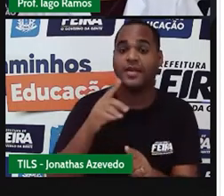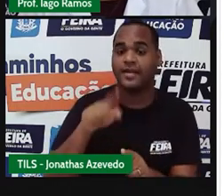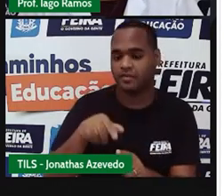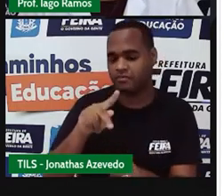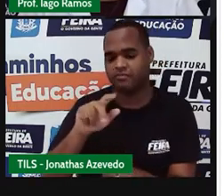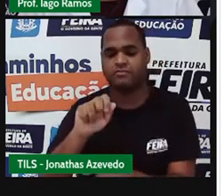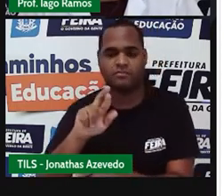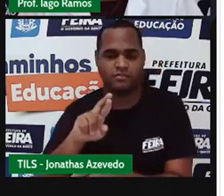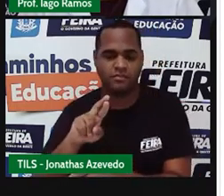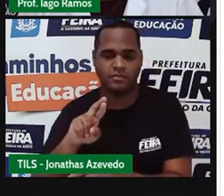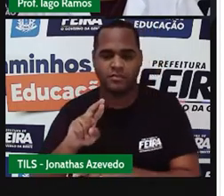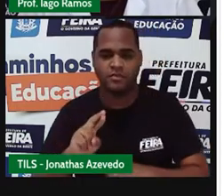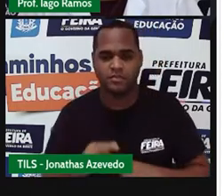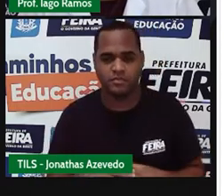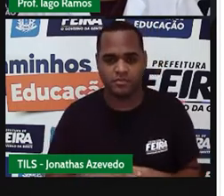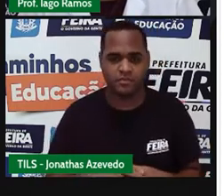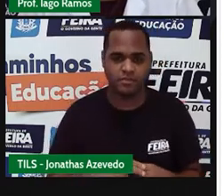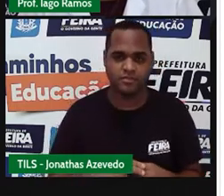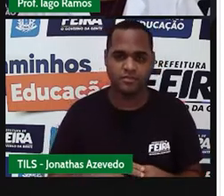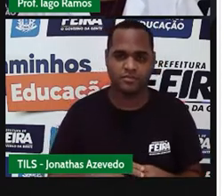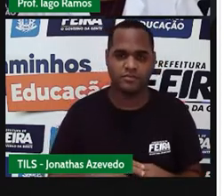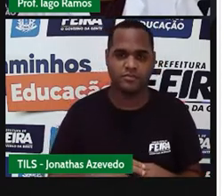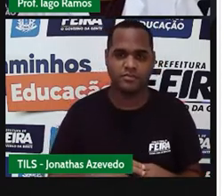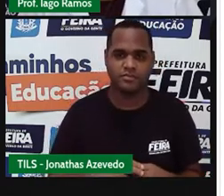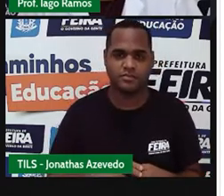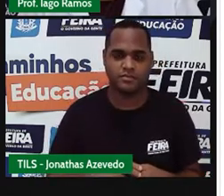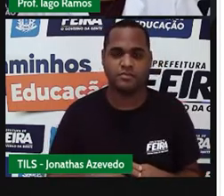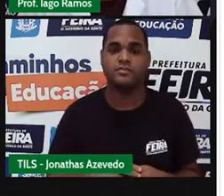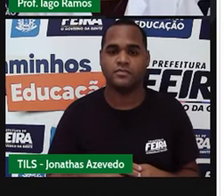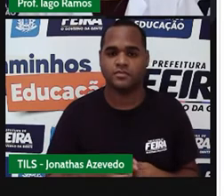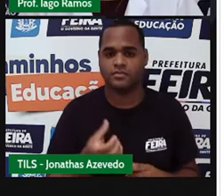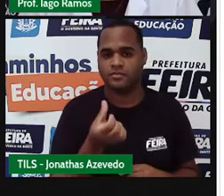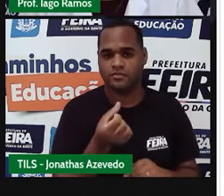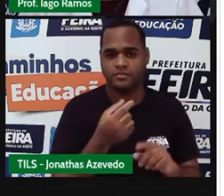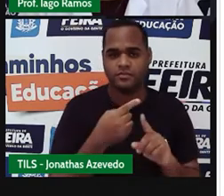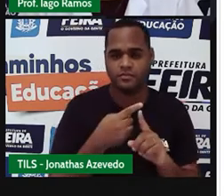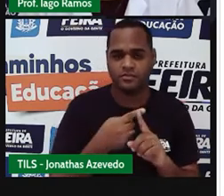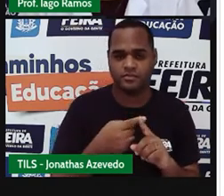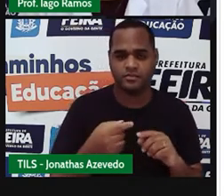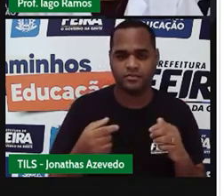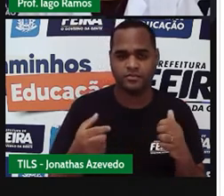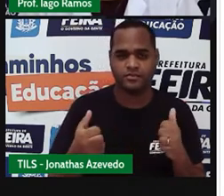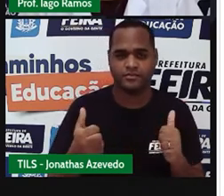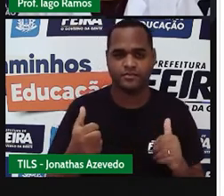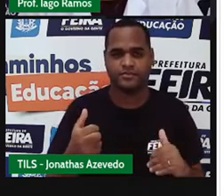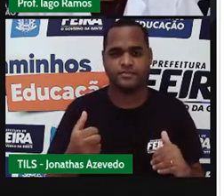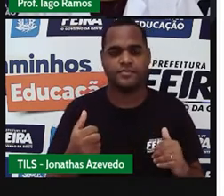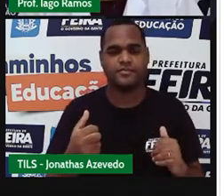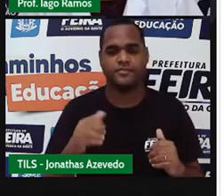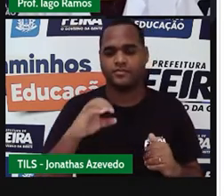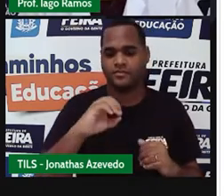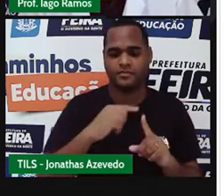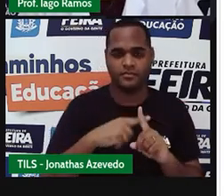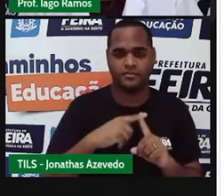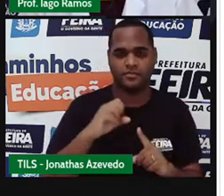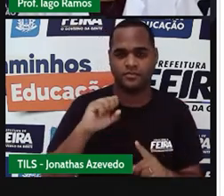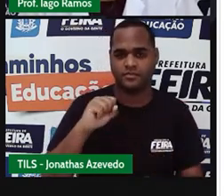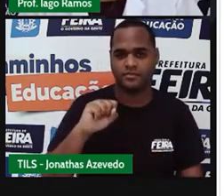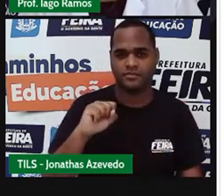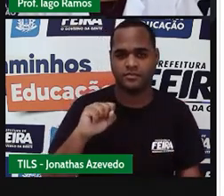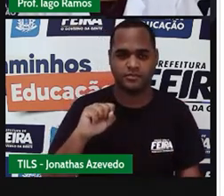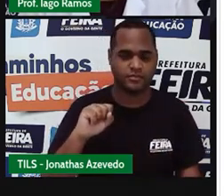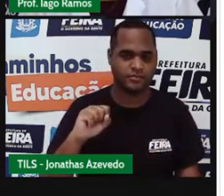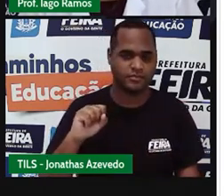número par. 0 mais 6. 6 é um número par. 0 mais 8, número